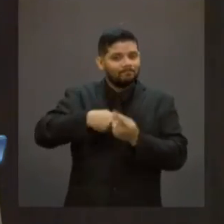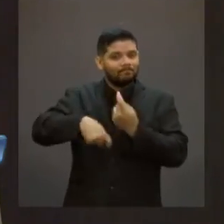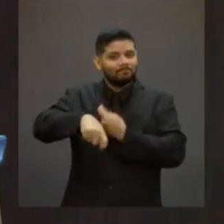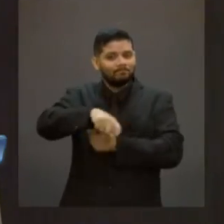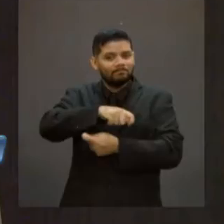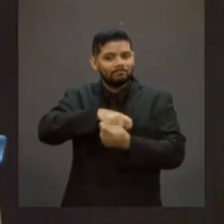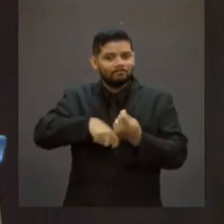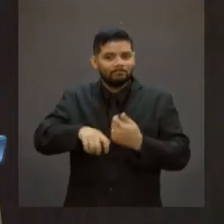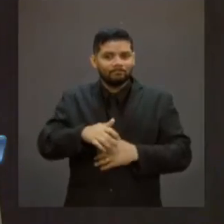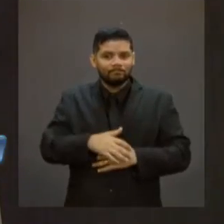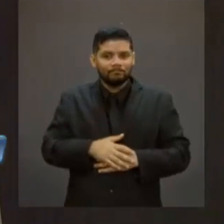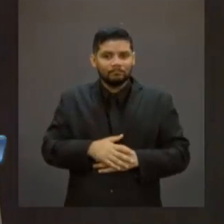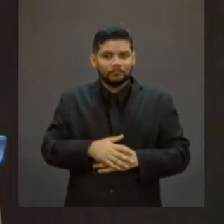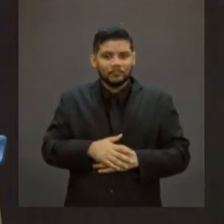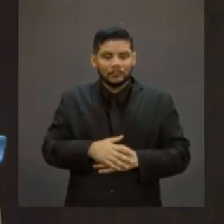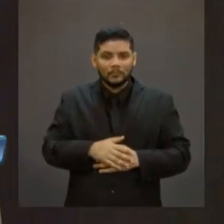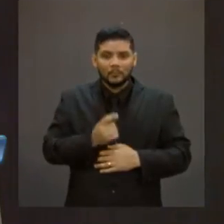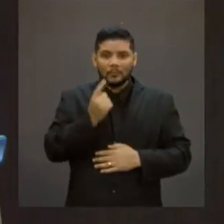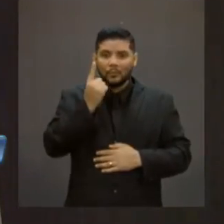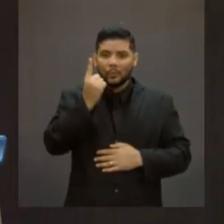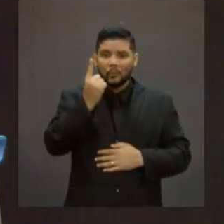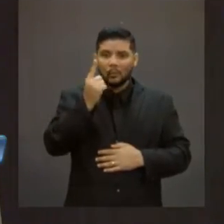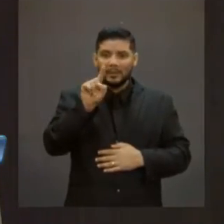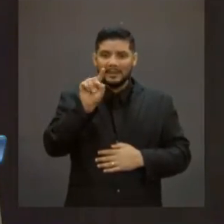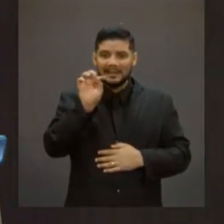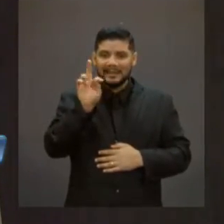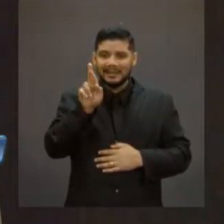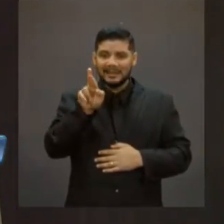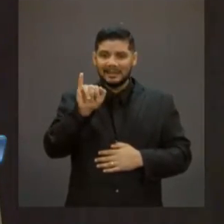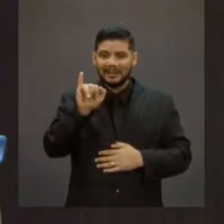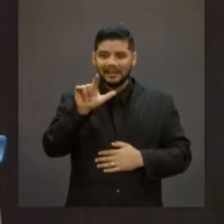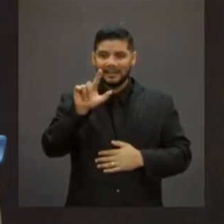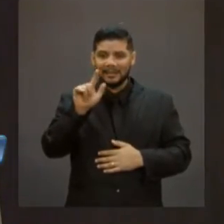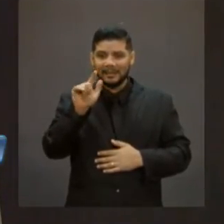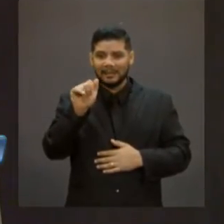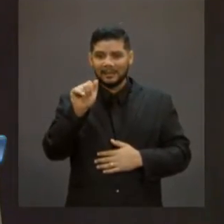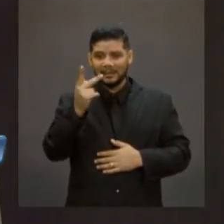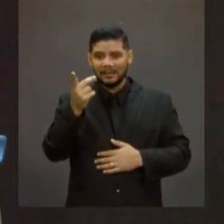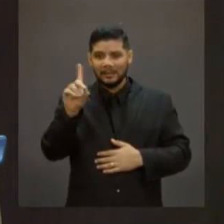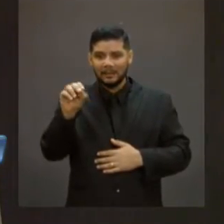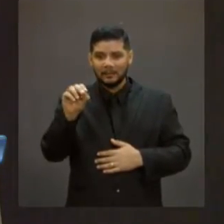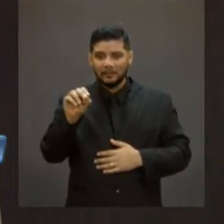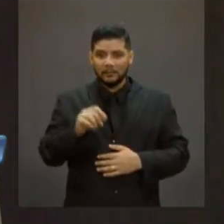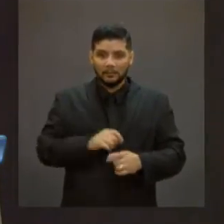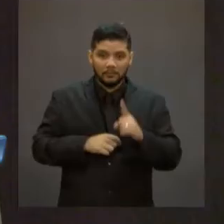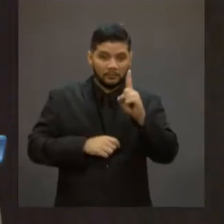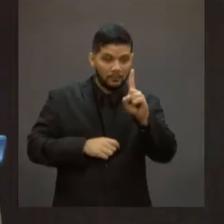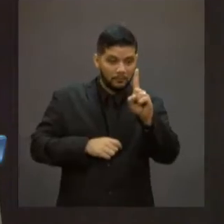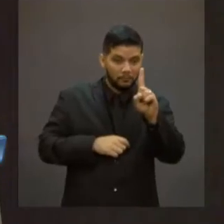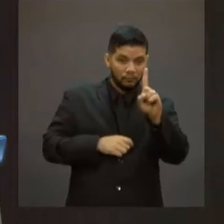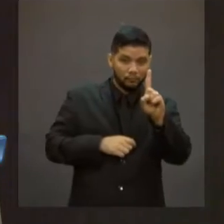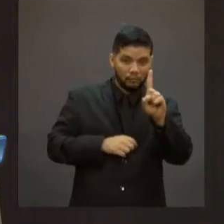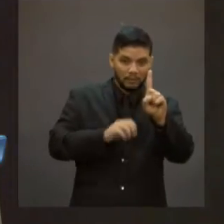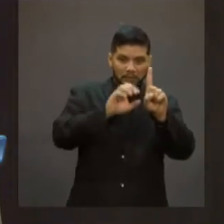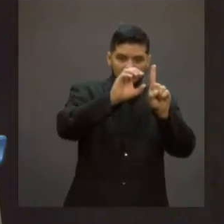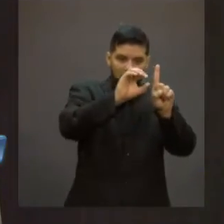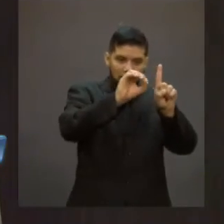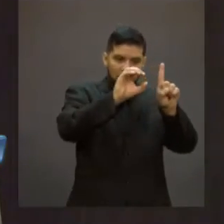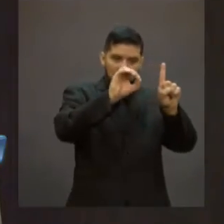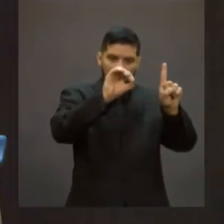isso dá um trilhão de reais. Para o nosso ouvinte imaginar, é 1 e 13 zeros.